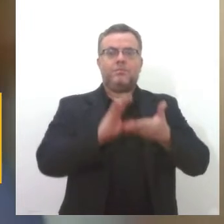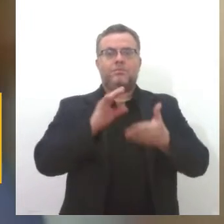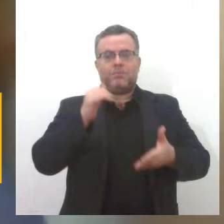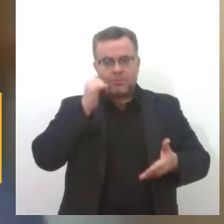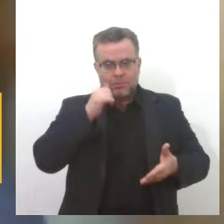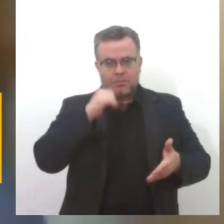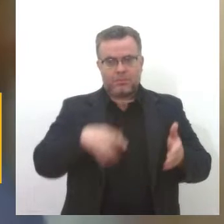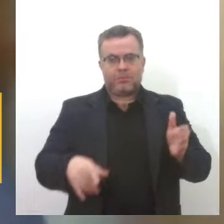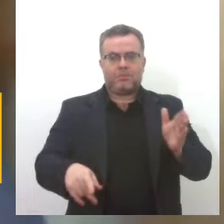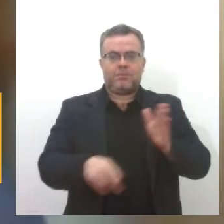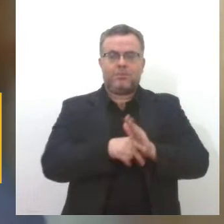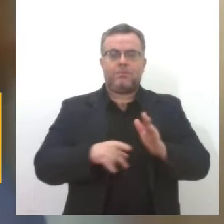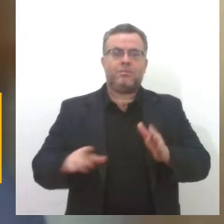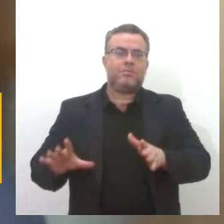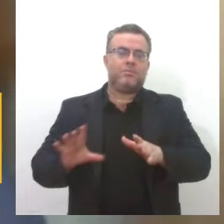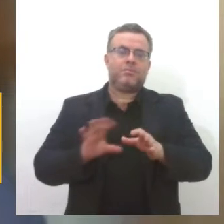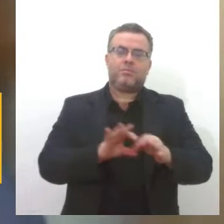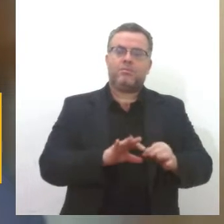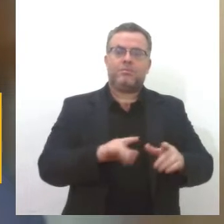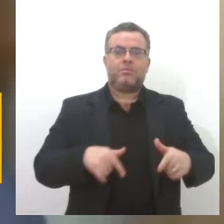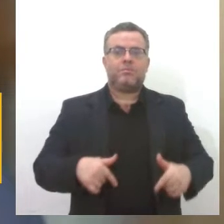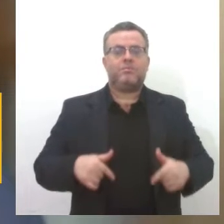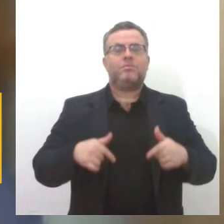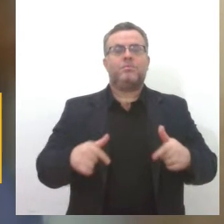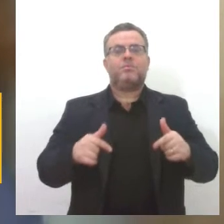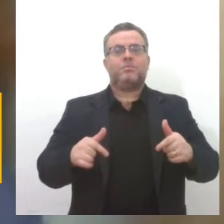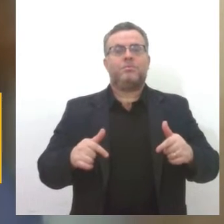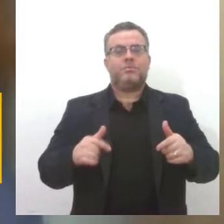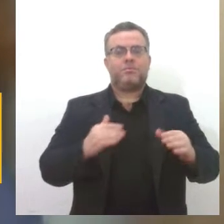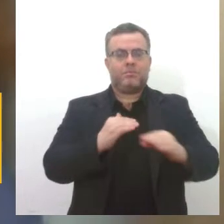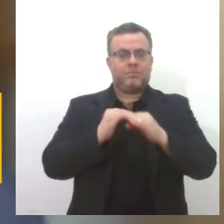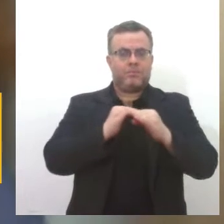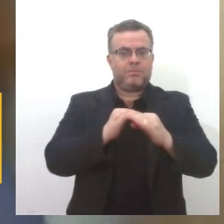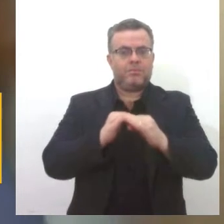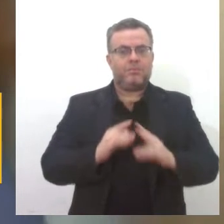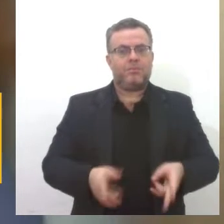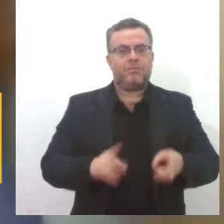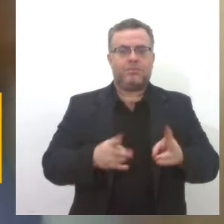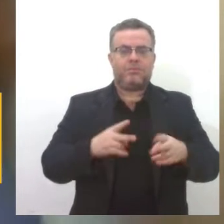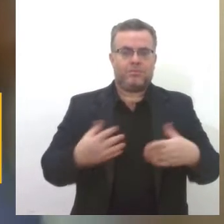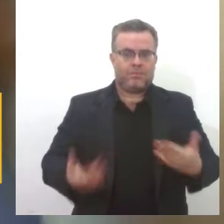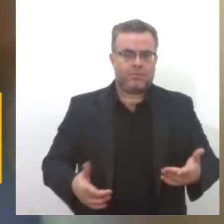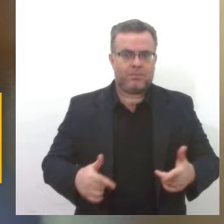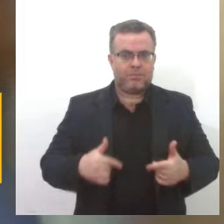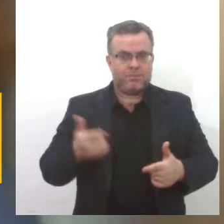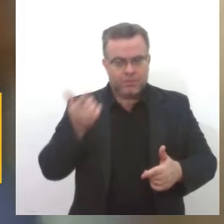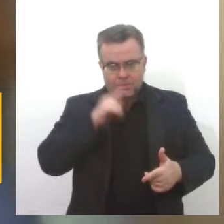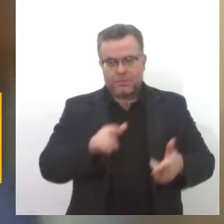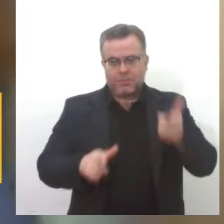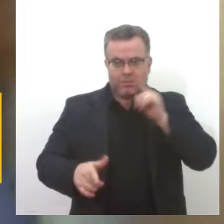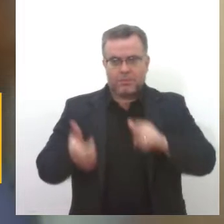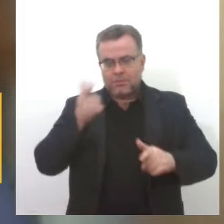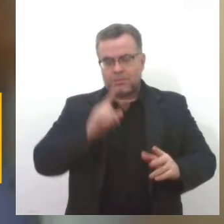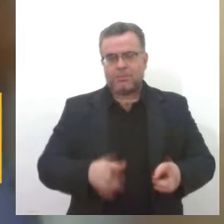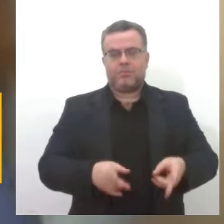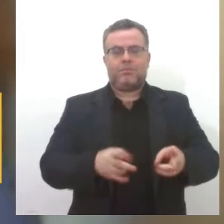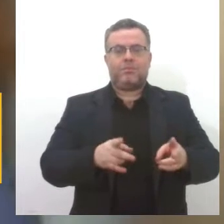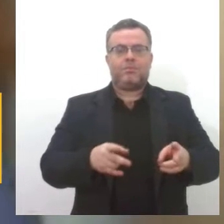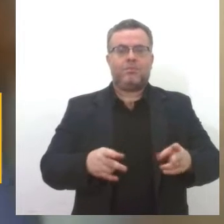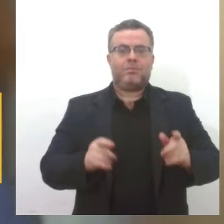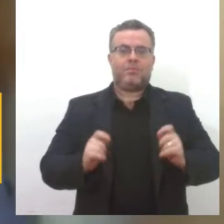do contexto dessas lutas de igualdade que se tinha, tentando cada vez mais alcançar espaços dentro do